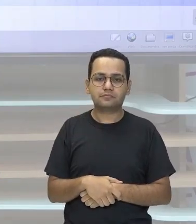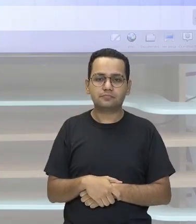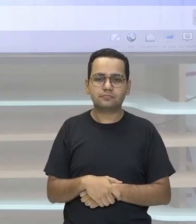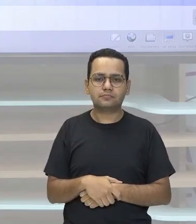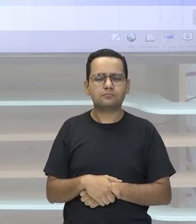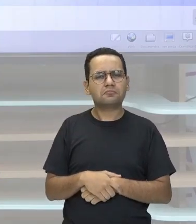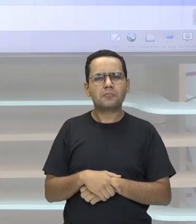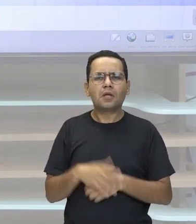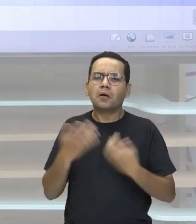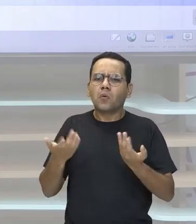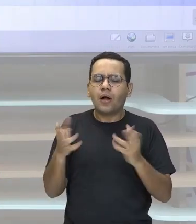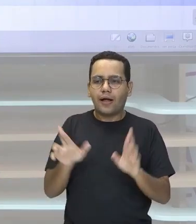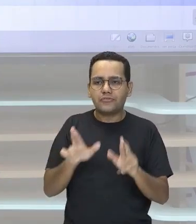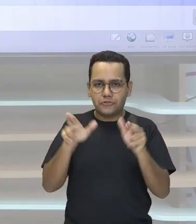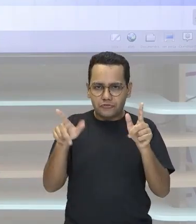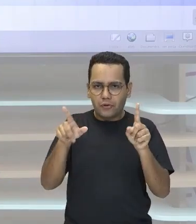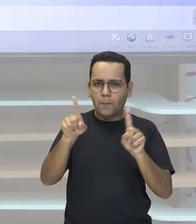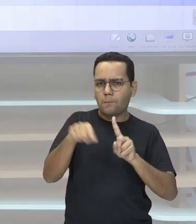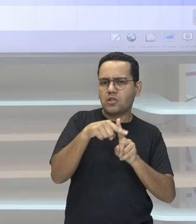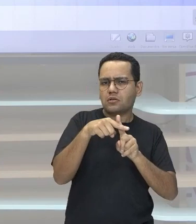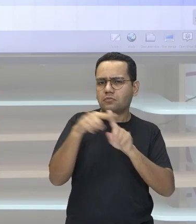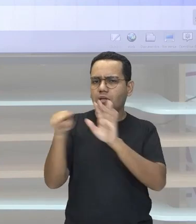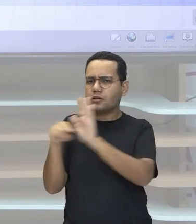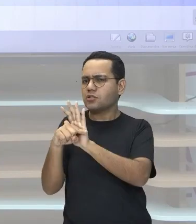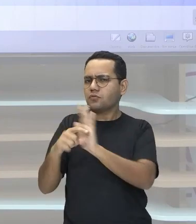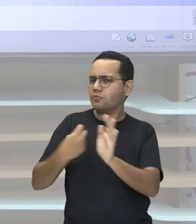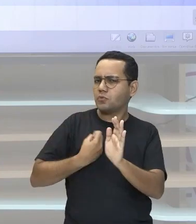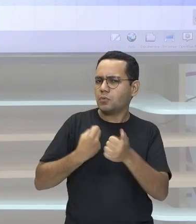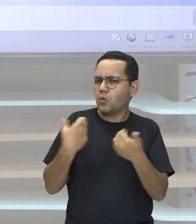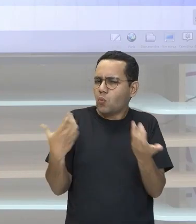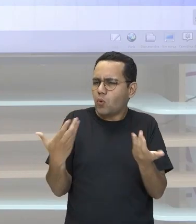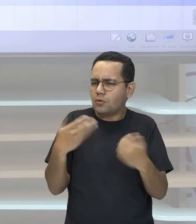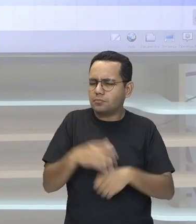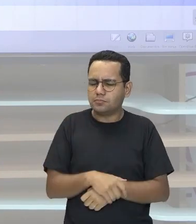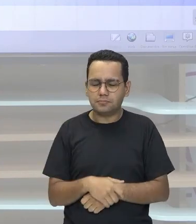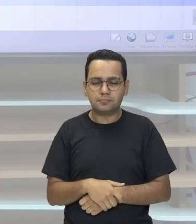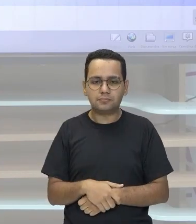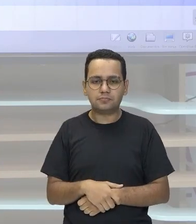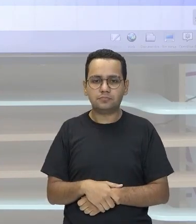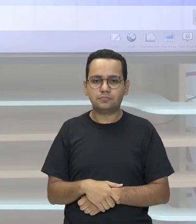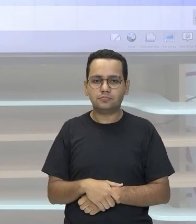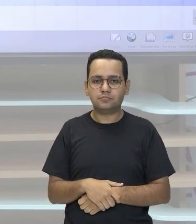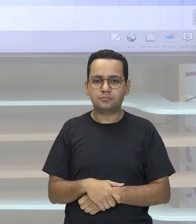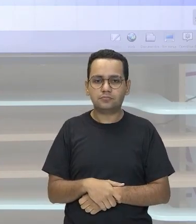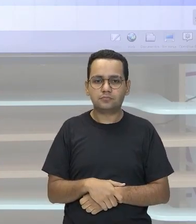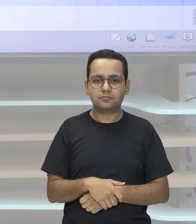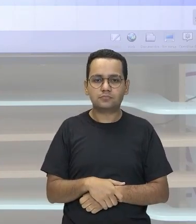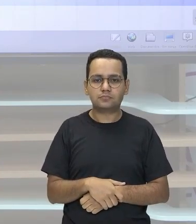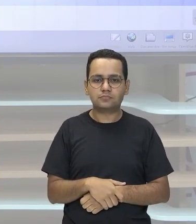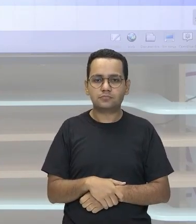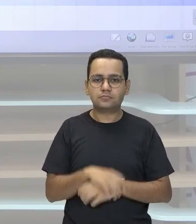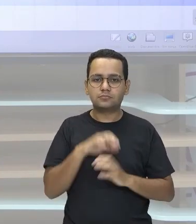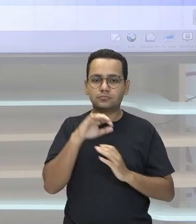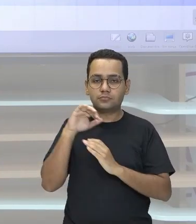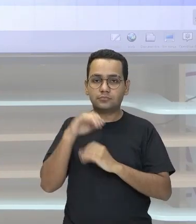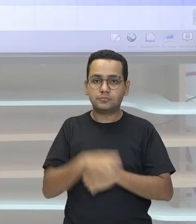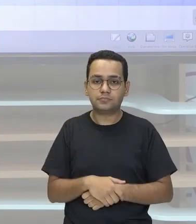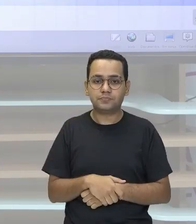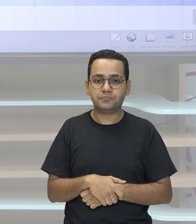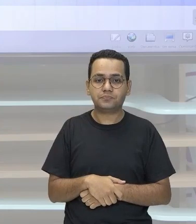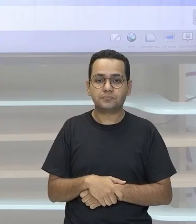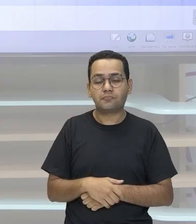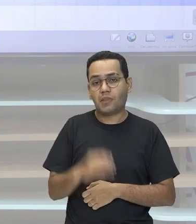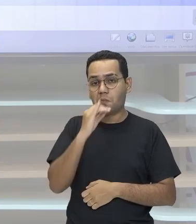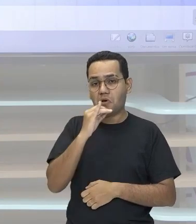positivo ou desse ser negativo? Positivo quando você está trabalhando com números extremamente